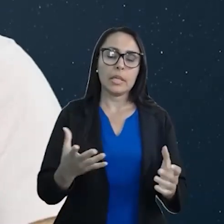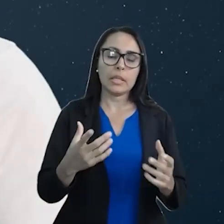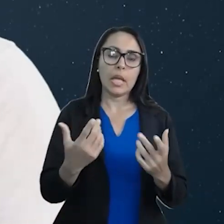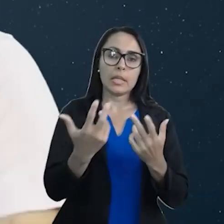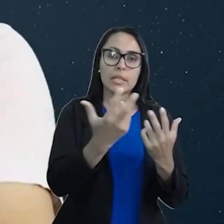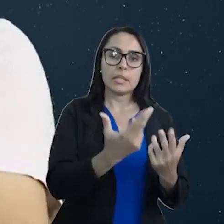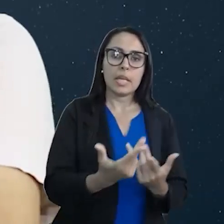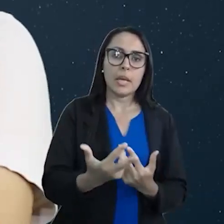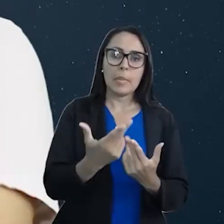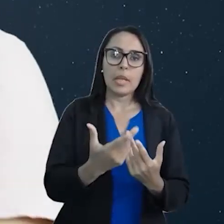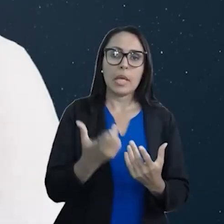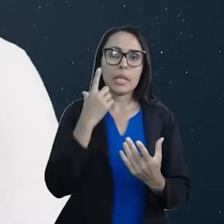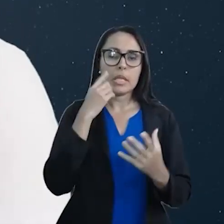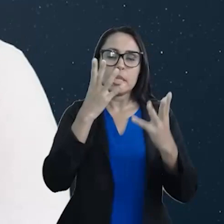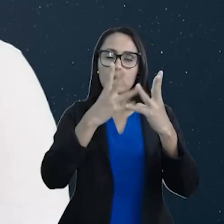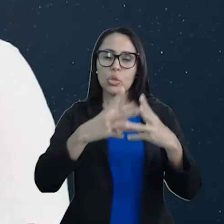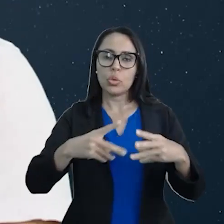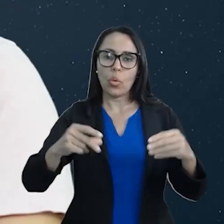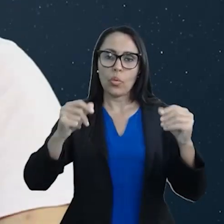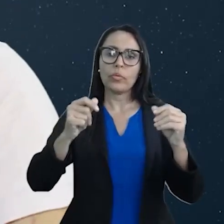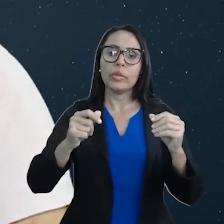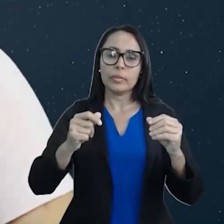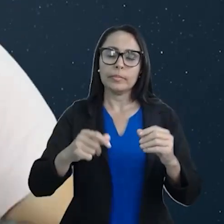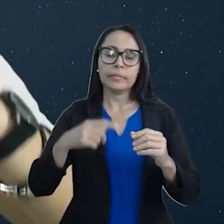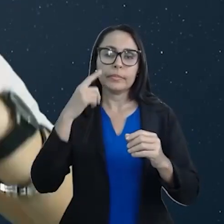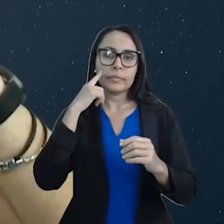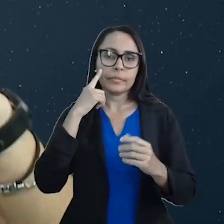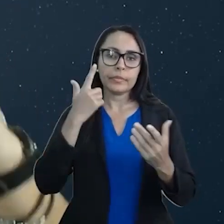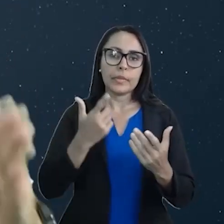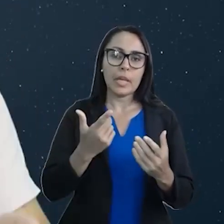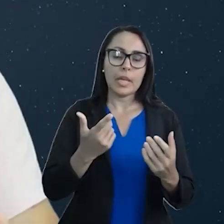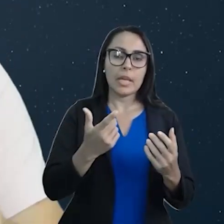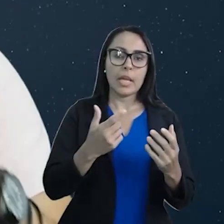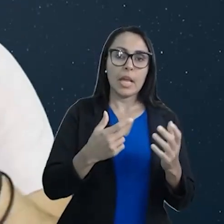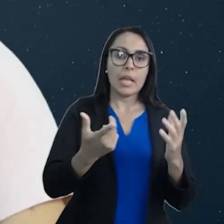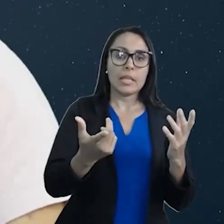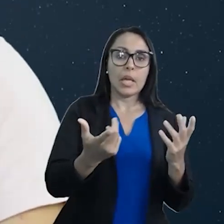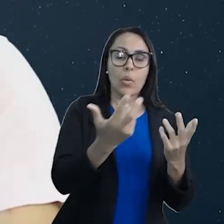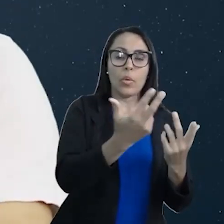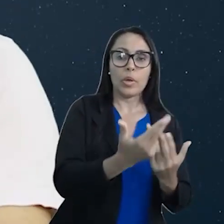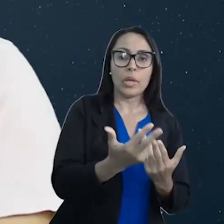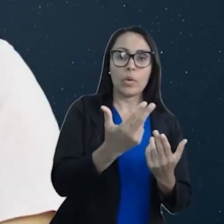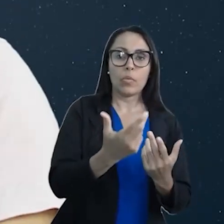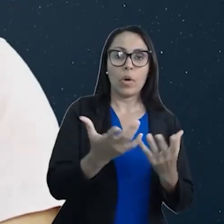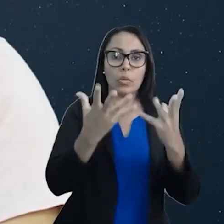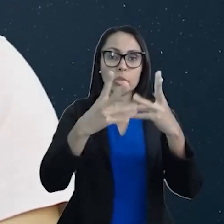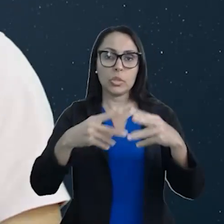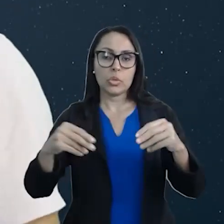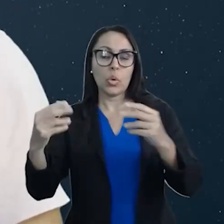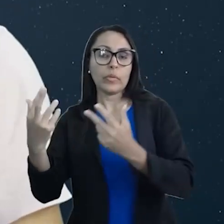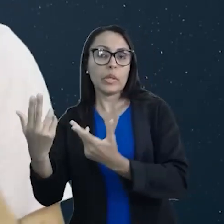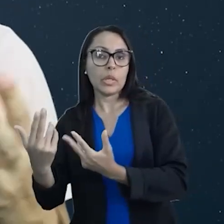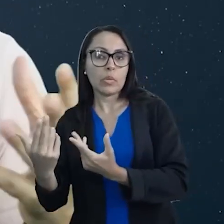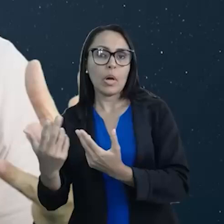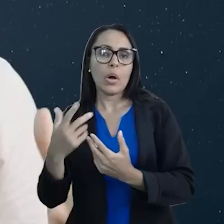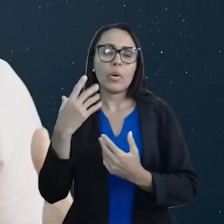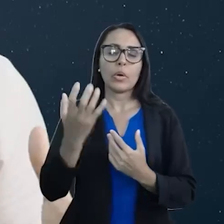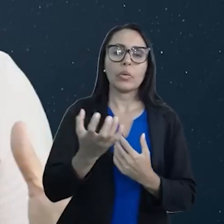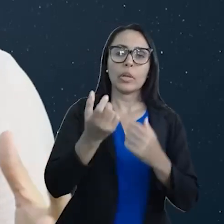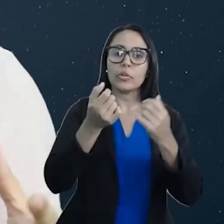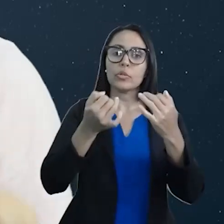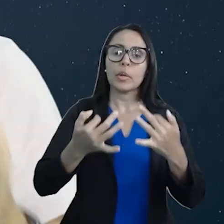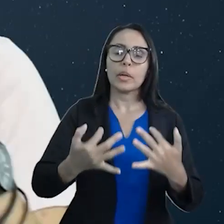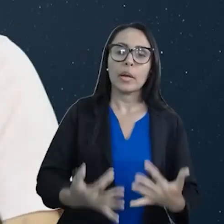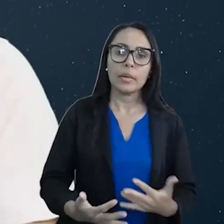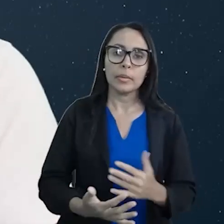Semelhante dissolve semelhante. Vou repetir. Semelhante dissolve semelhante. O que eu quero dizer com